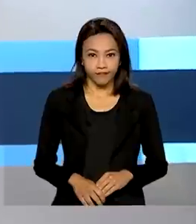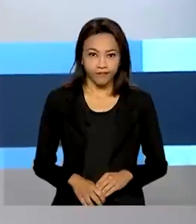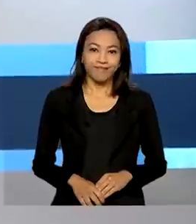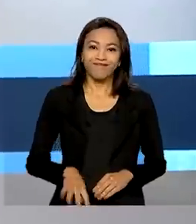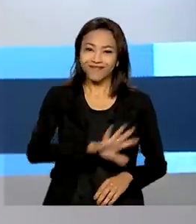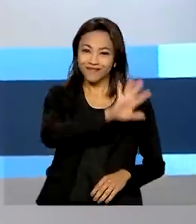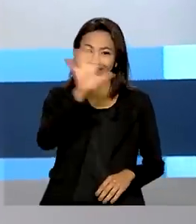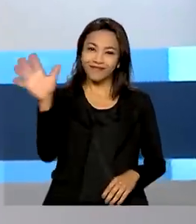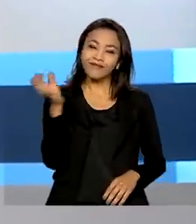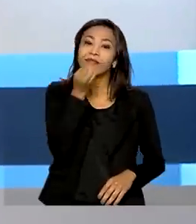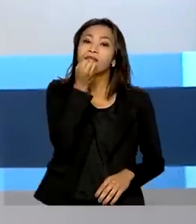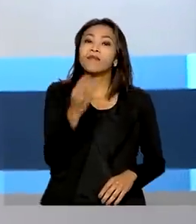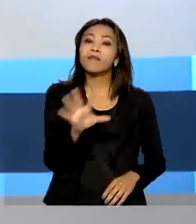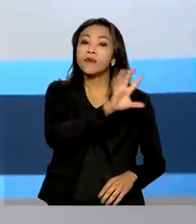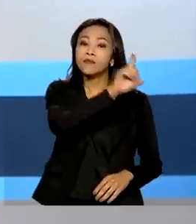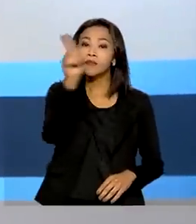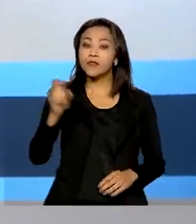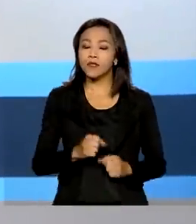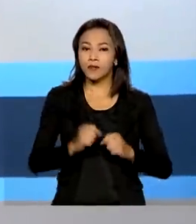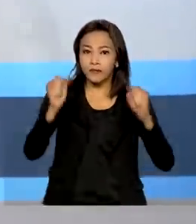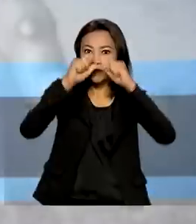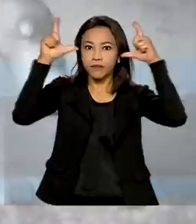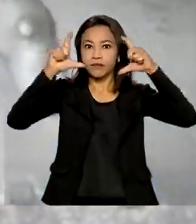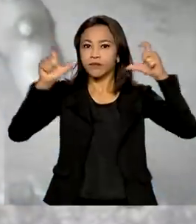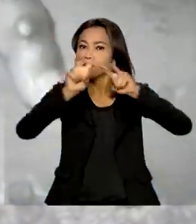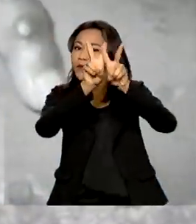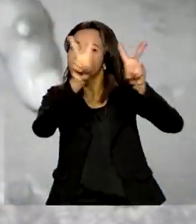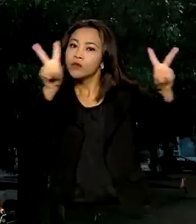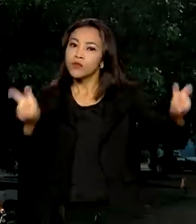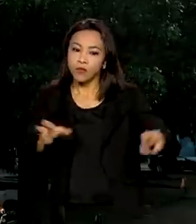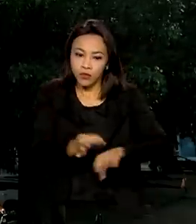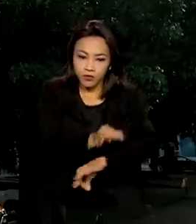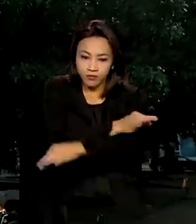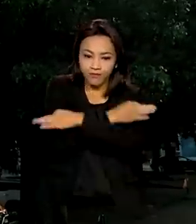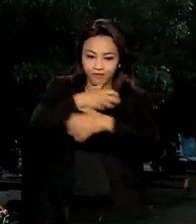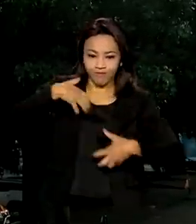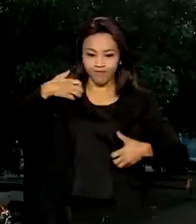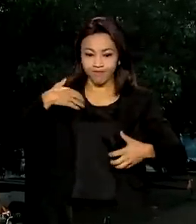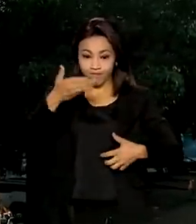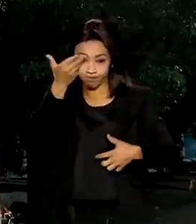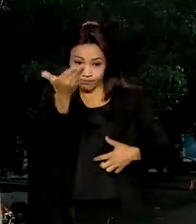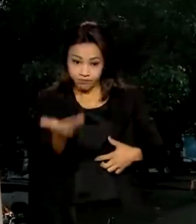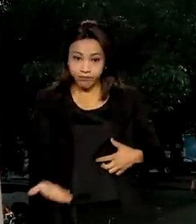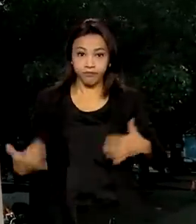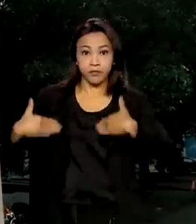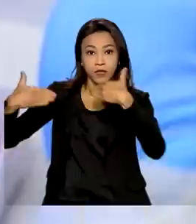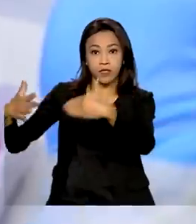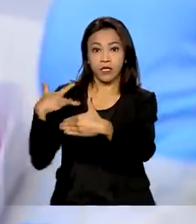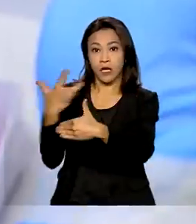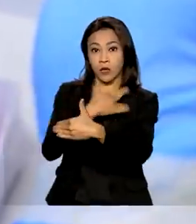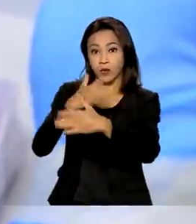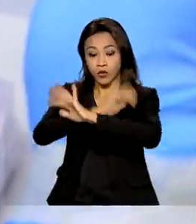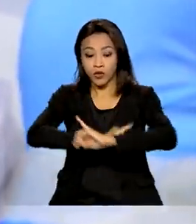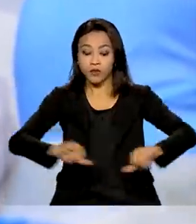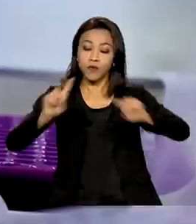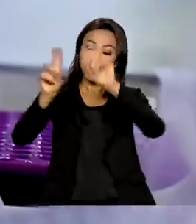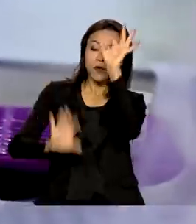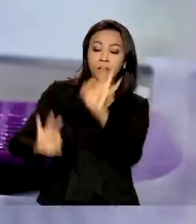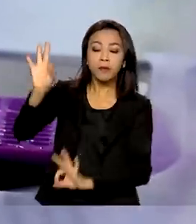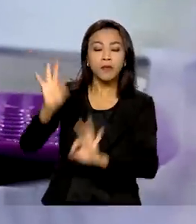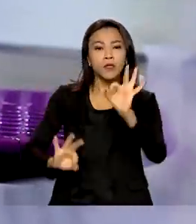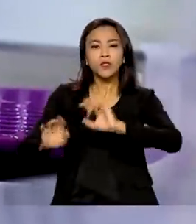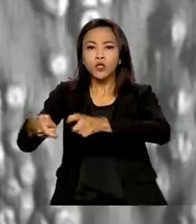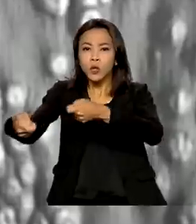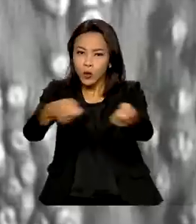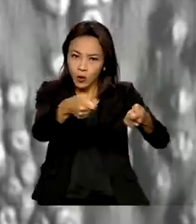Olá, bom dia! Alerta para a Monkeypox. Ministério da Saúde divulga plano de contenção e controle da